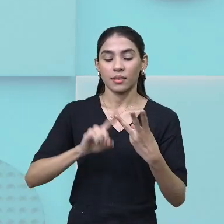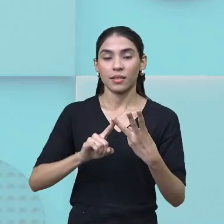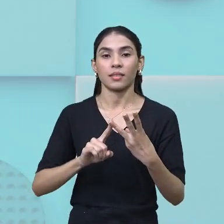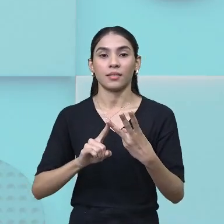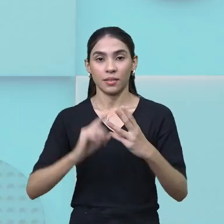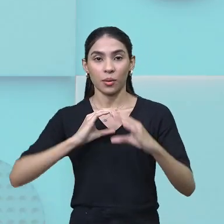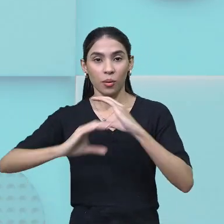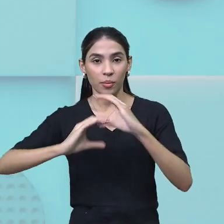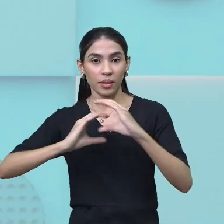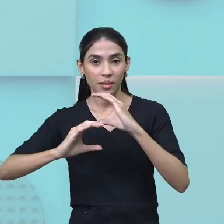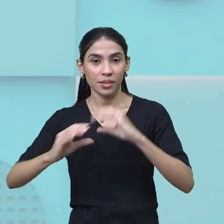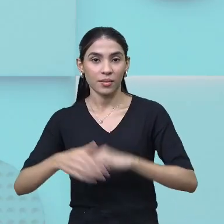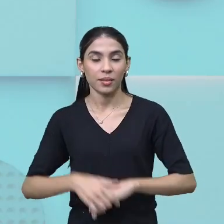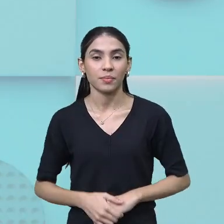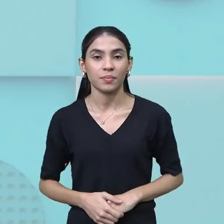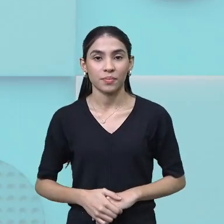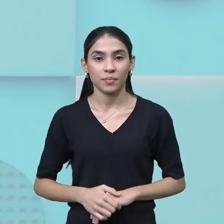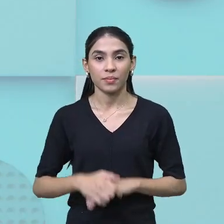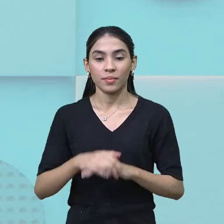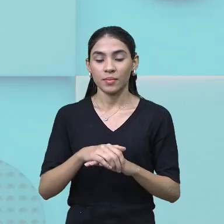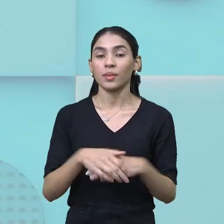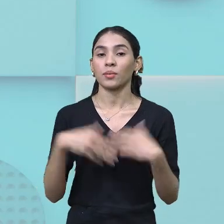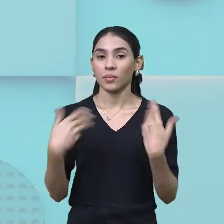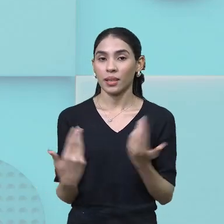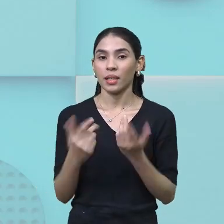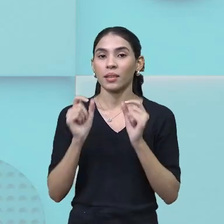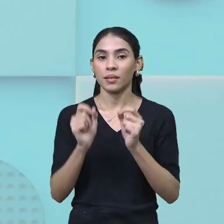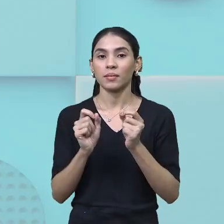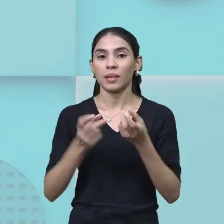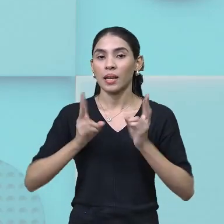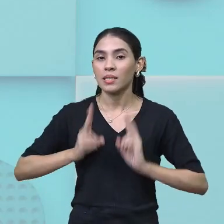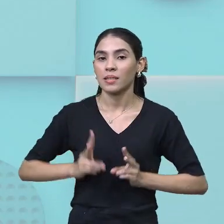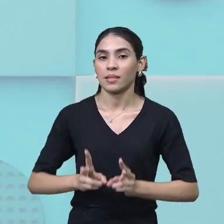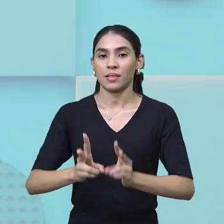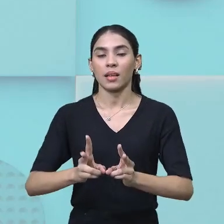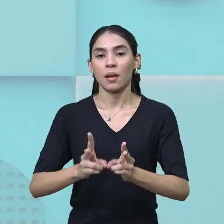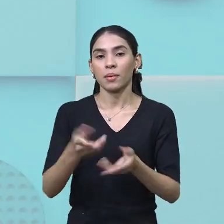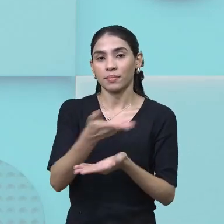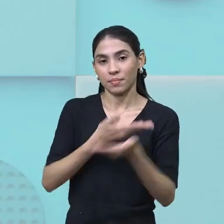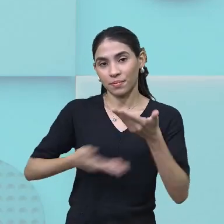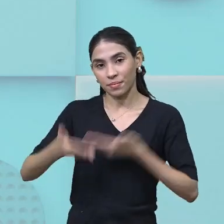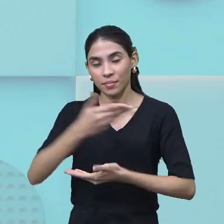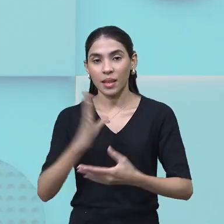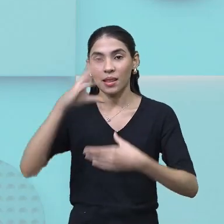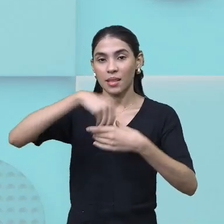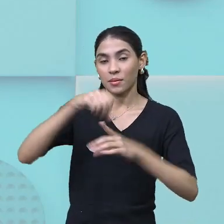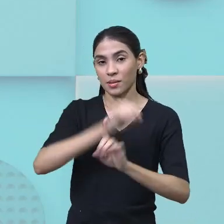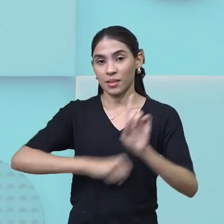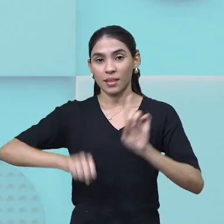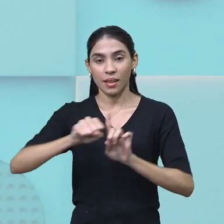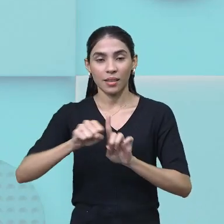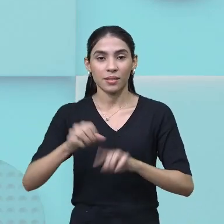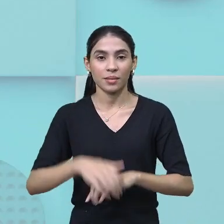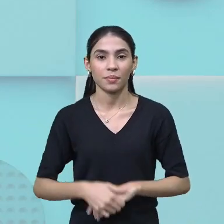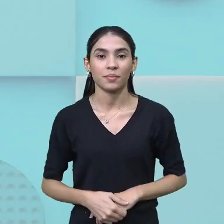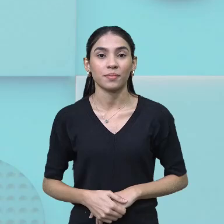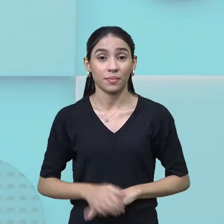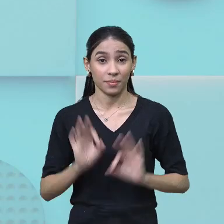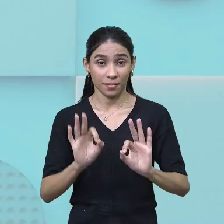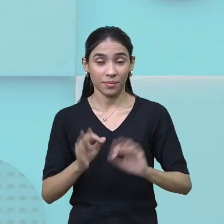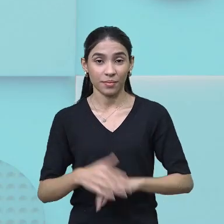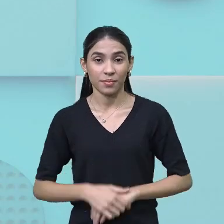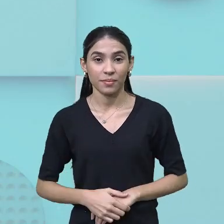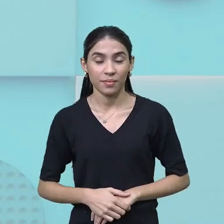comunicativa, em constante movimentação dentro da nossa sociedade, certo?